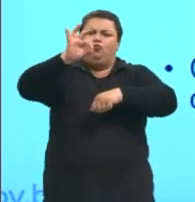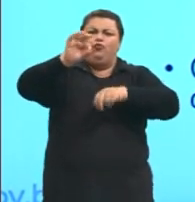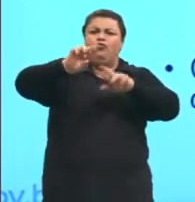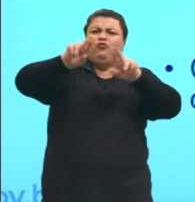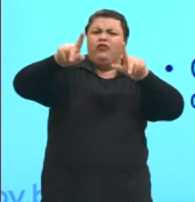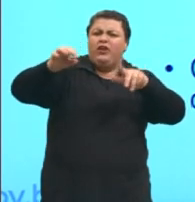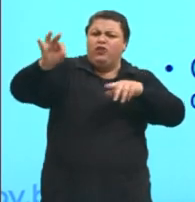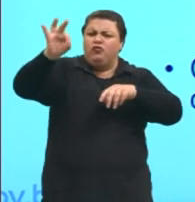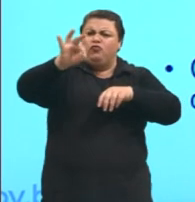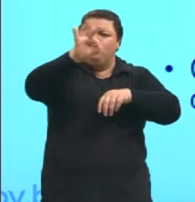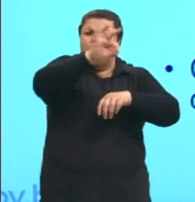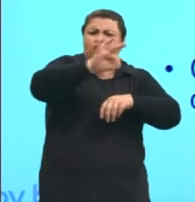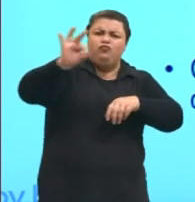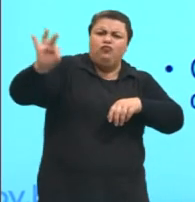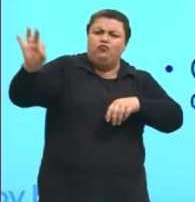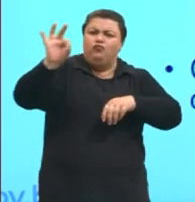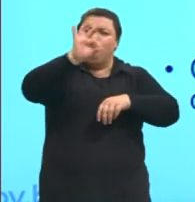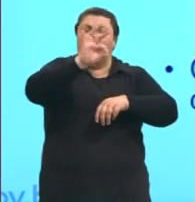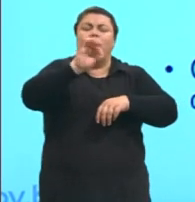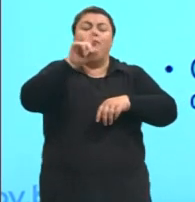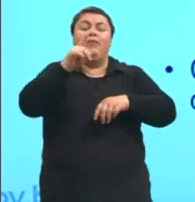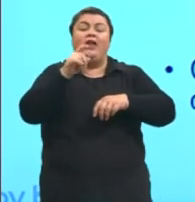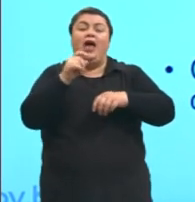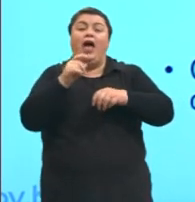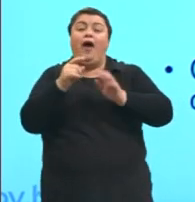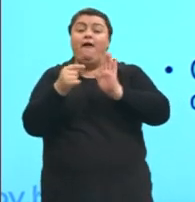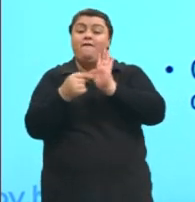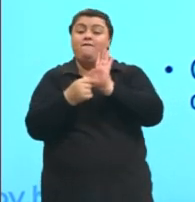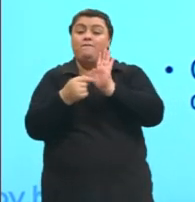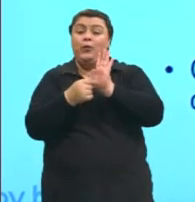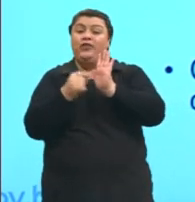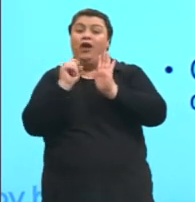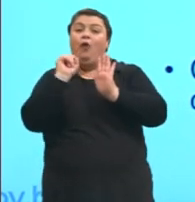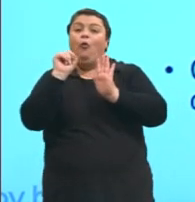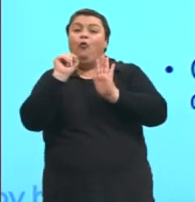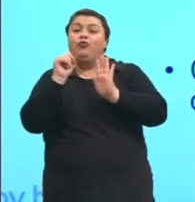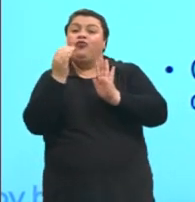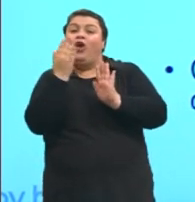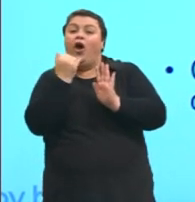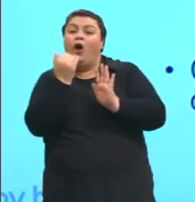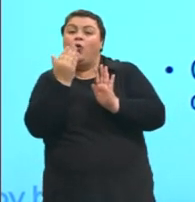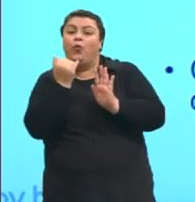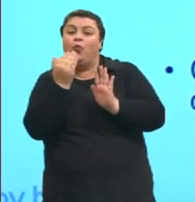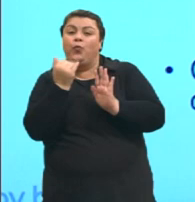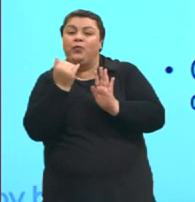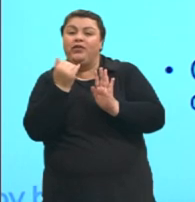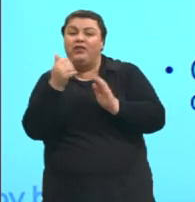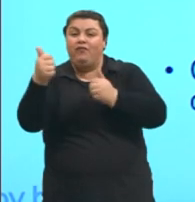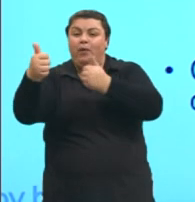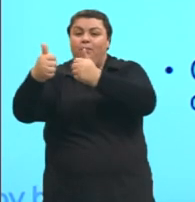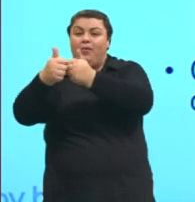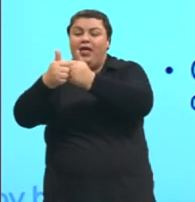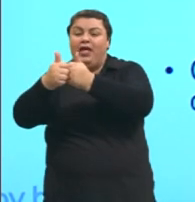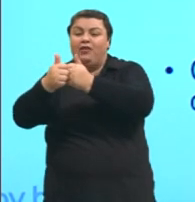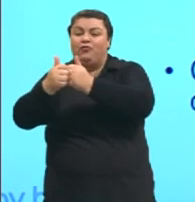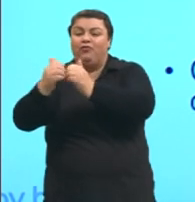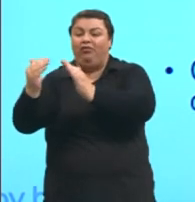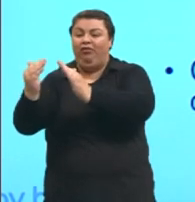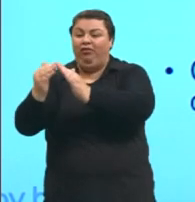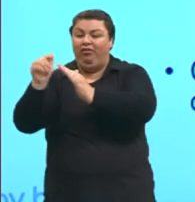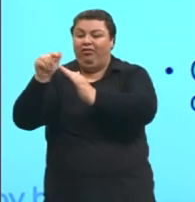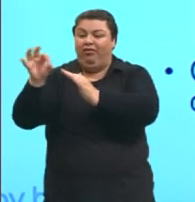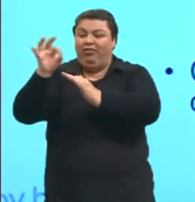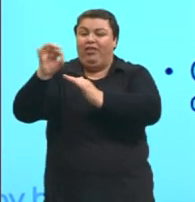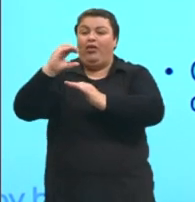para falar onde a comida estava com relação à colmeia e com relação